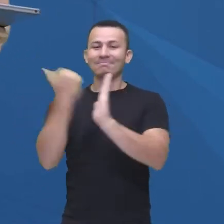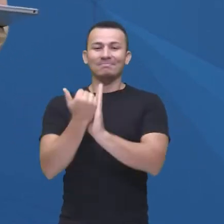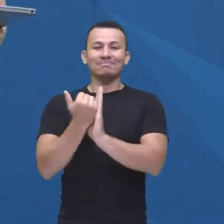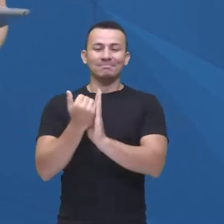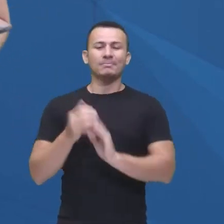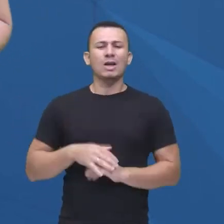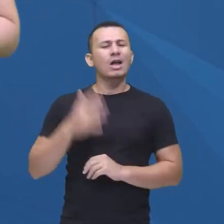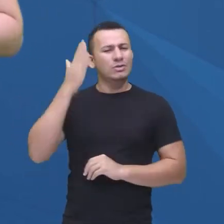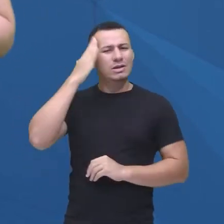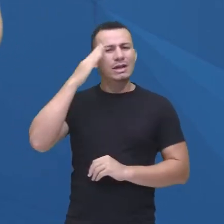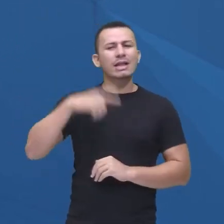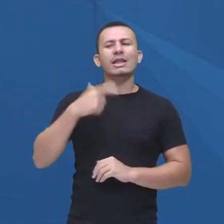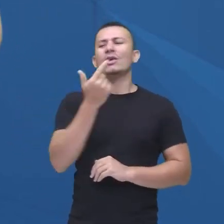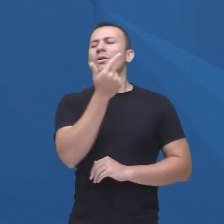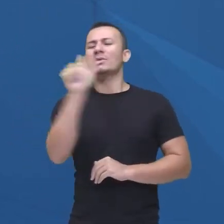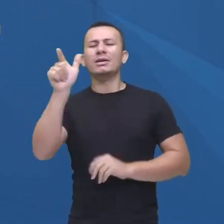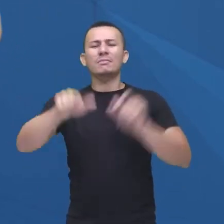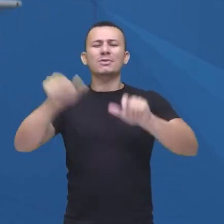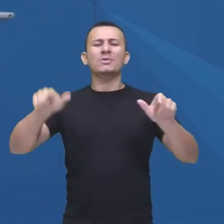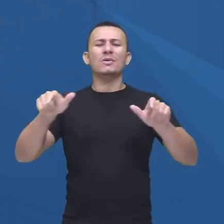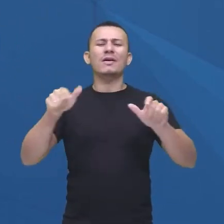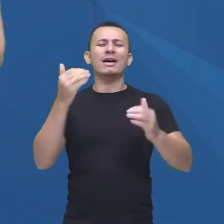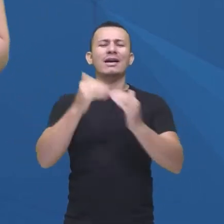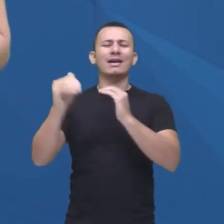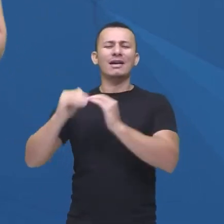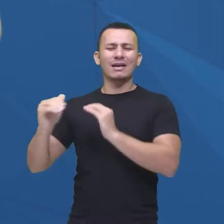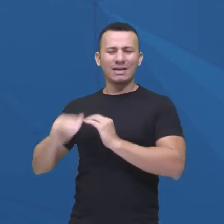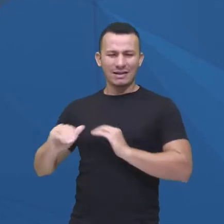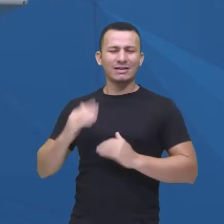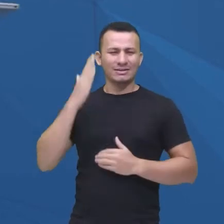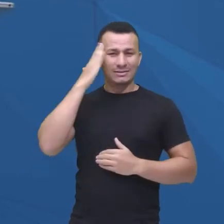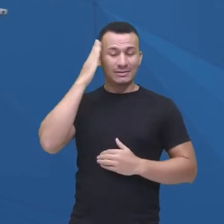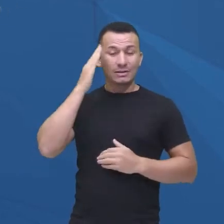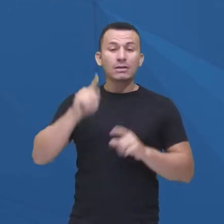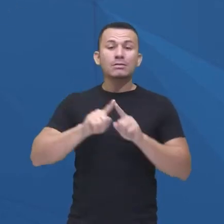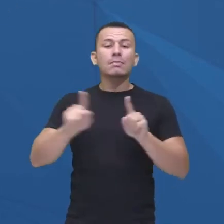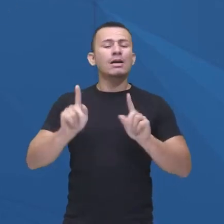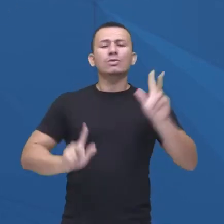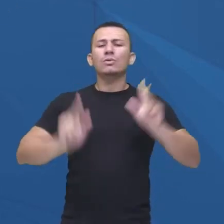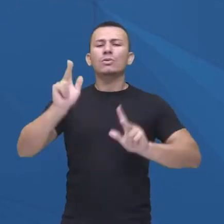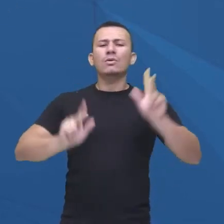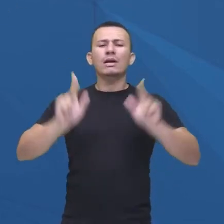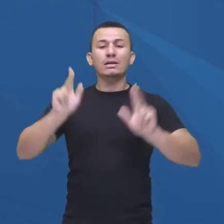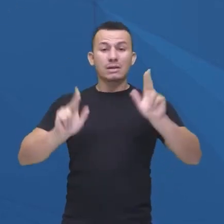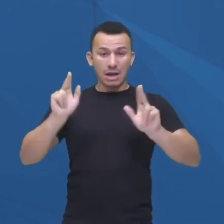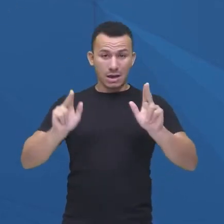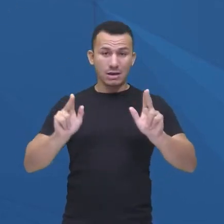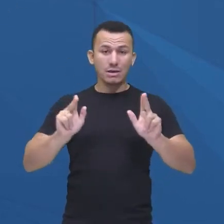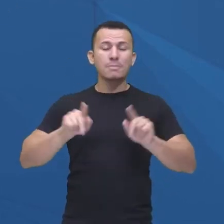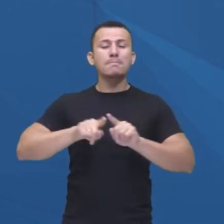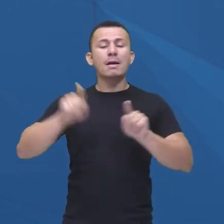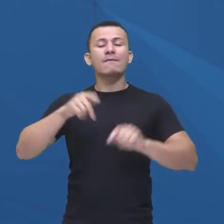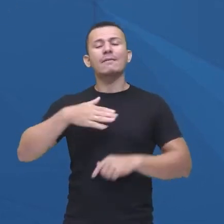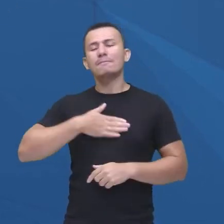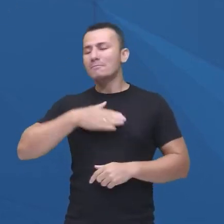gostar. Pode ser antiga, pode ser recente, pode ser qualquer série, desde que ela seja a sua